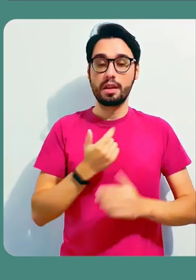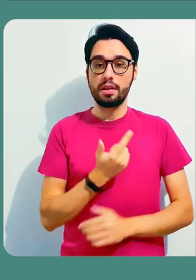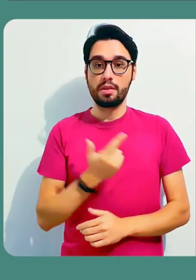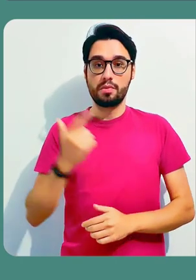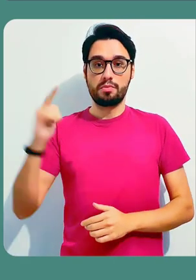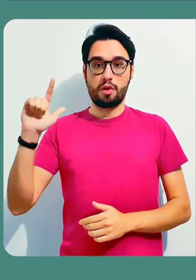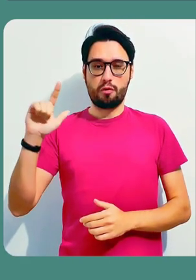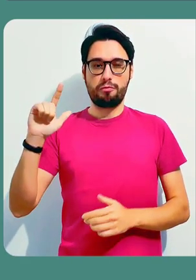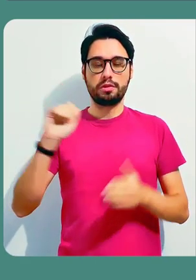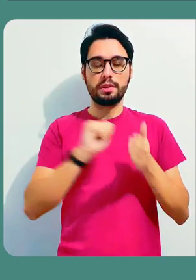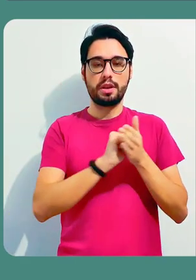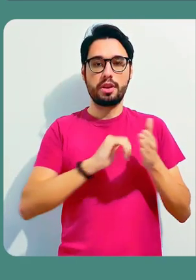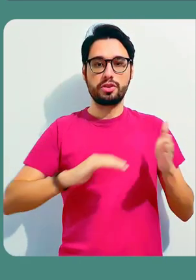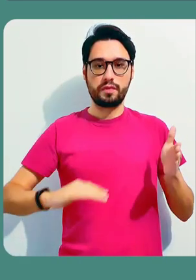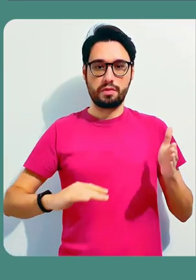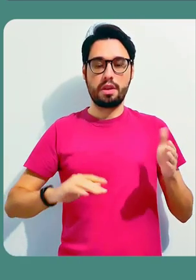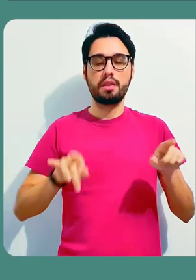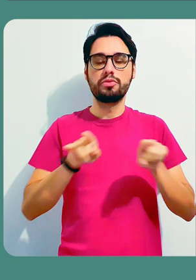de atenção.